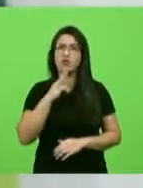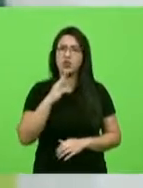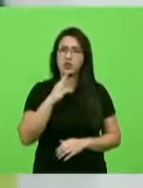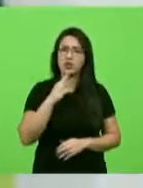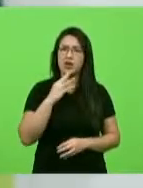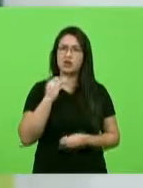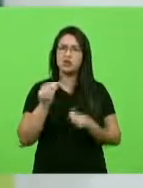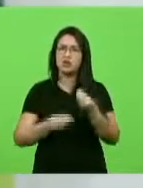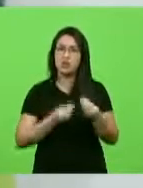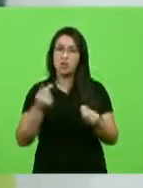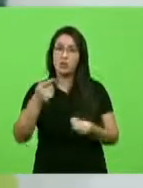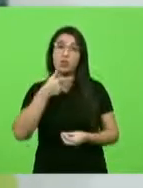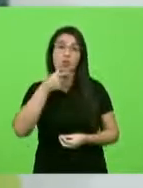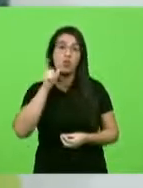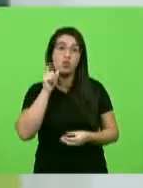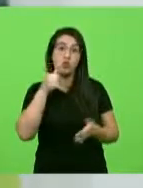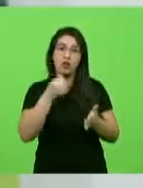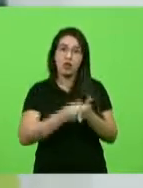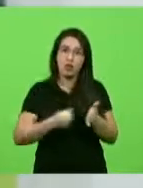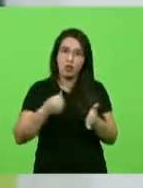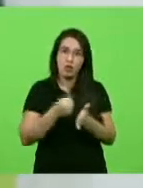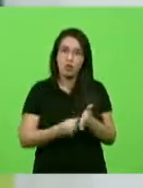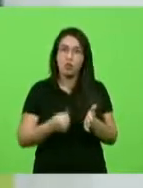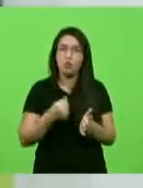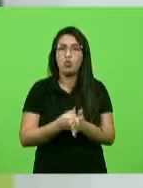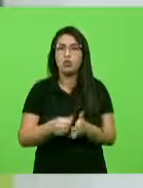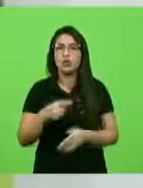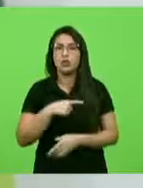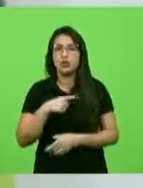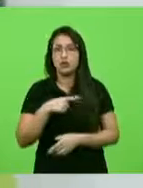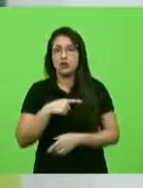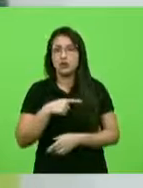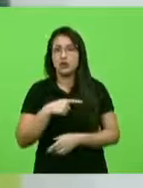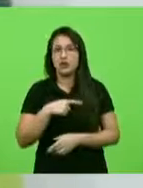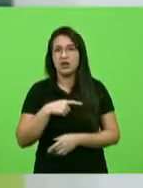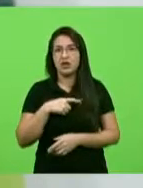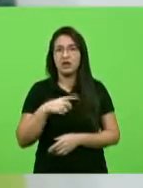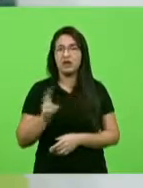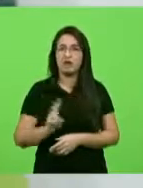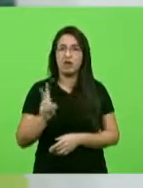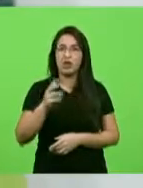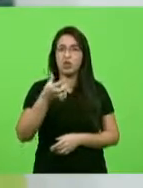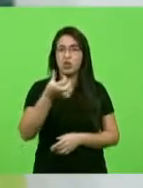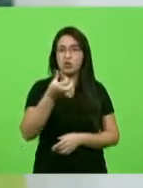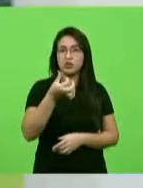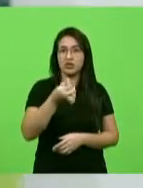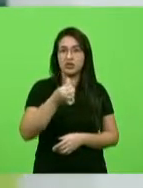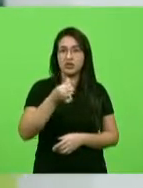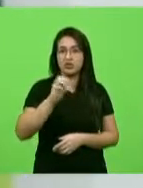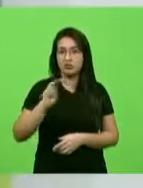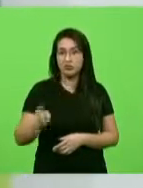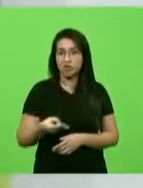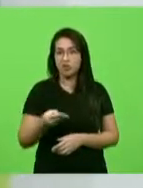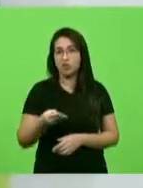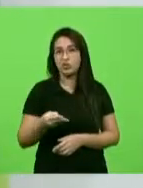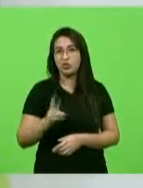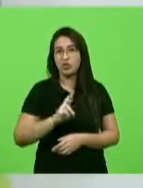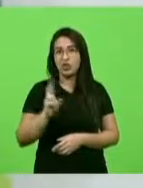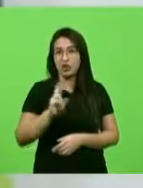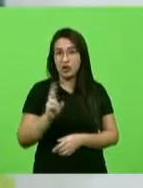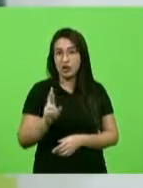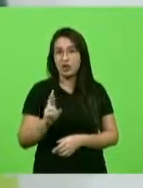luta ontem para trazer esses recursos no valor de 100 milhões de reais em duas parcelas 50 milhões para 2020